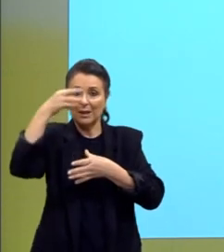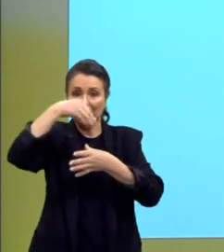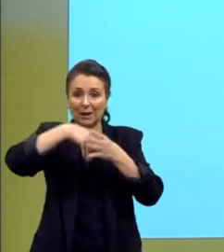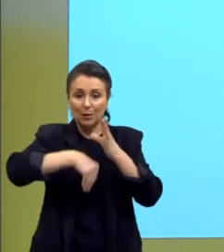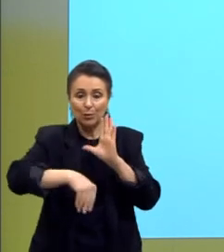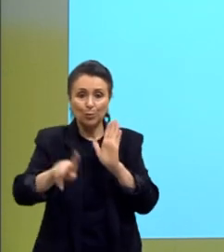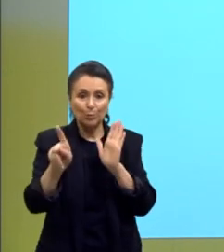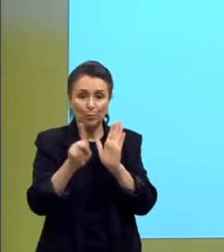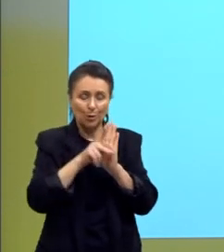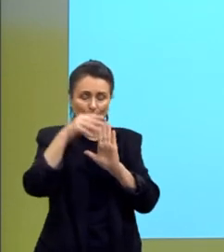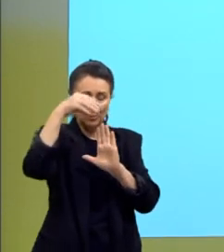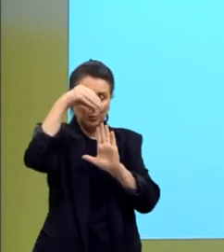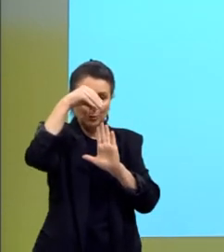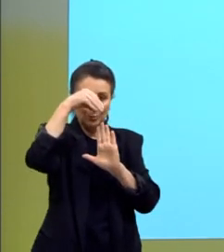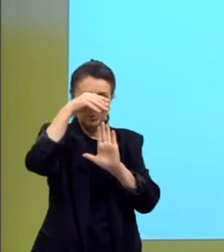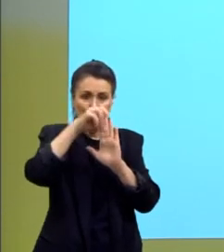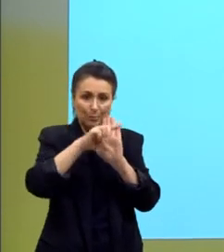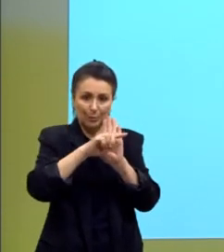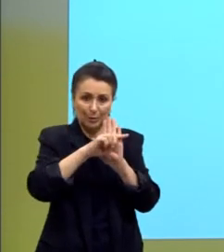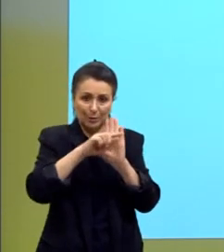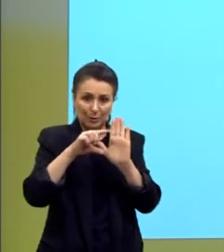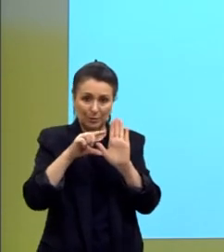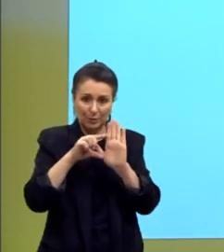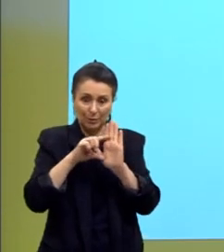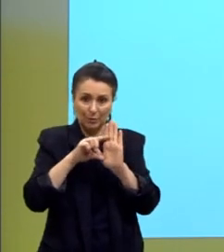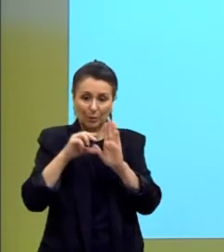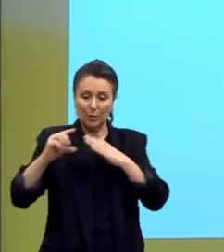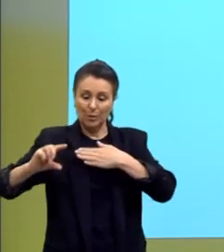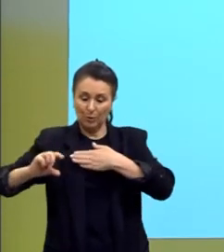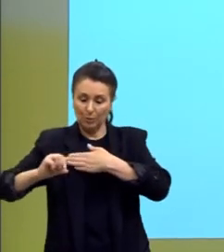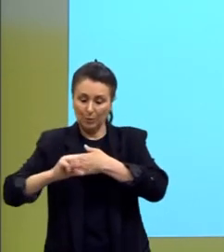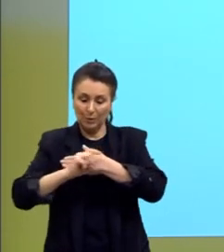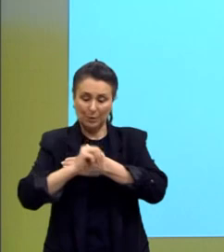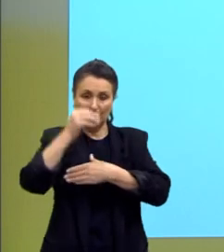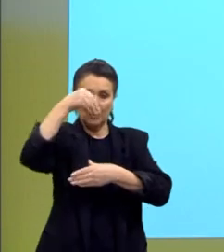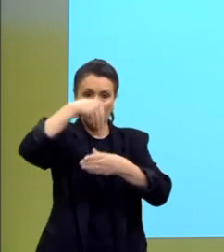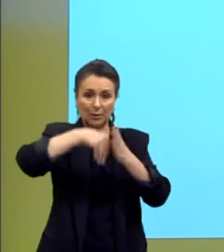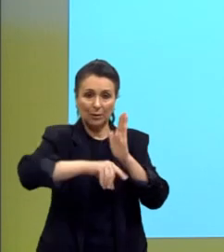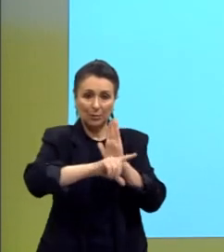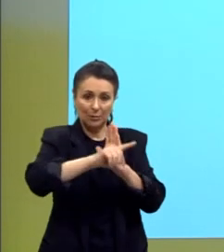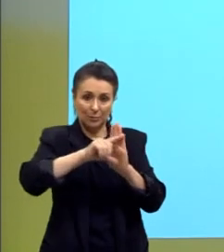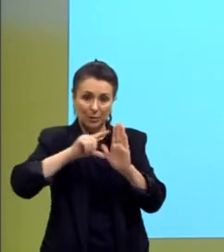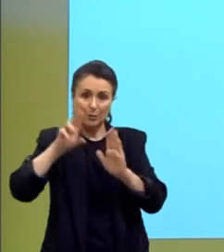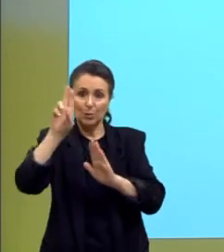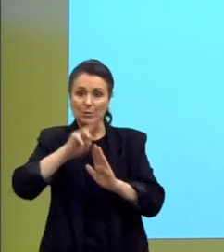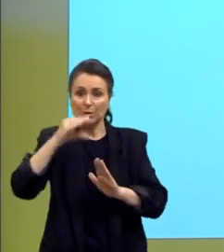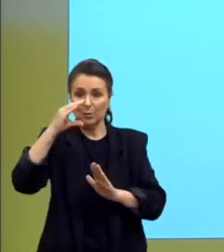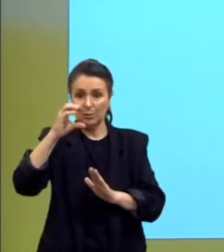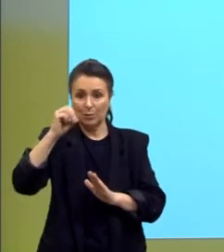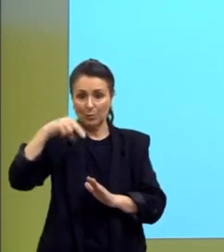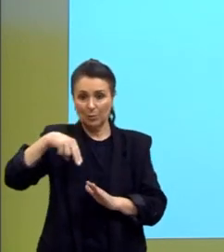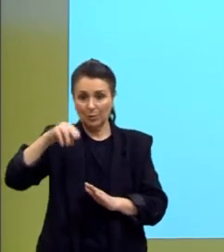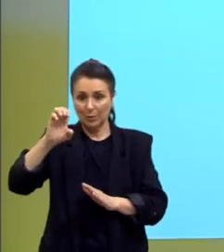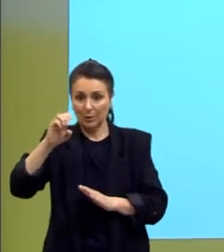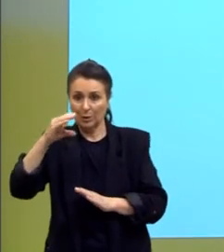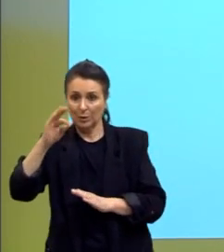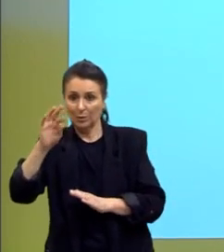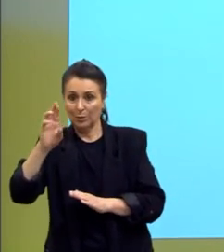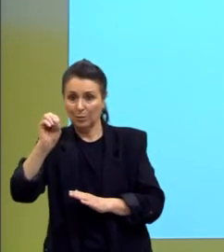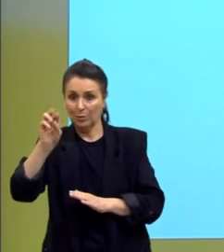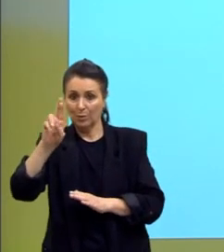parágrafo. Então, é uma coesão intraparágrafo através dos conectores. Depois,